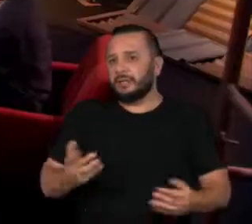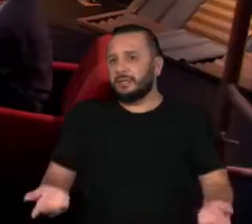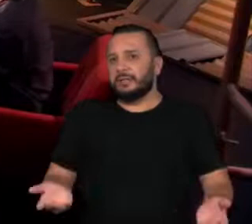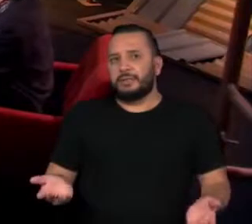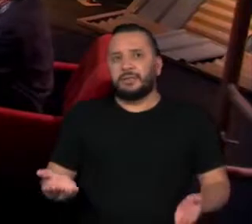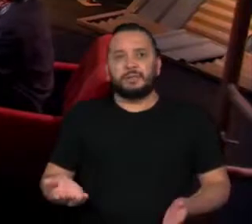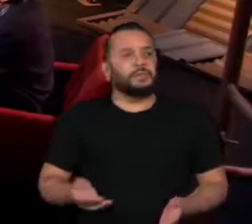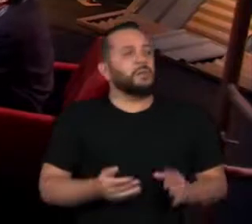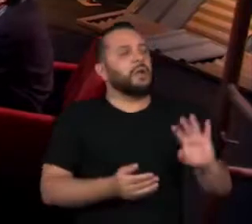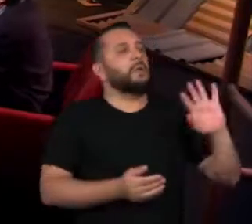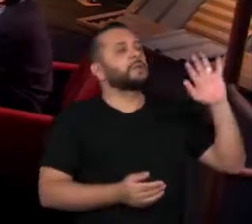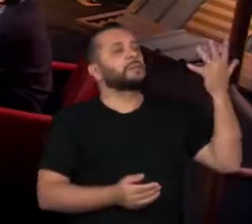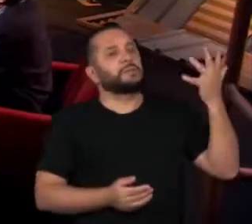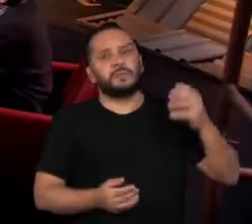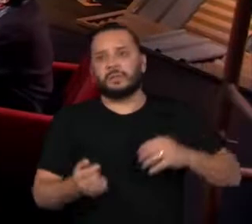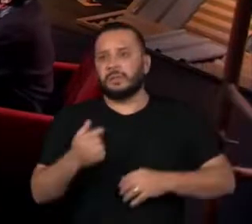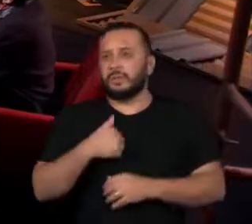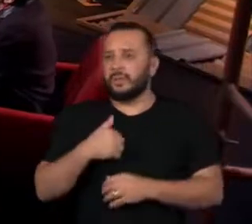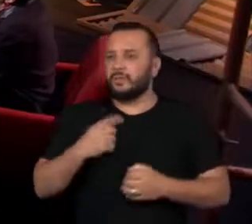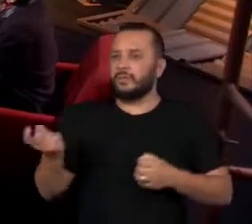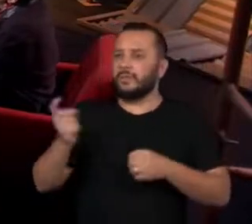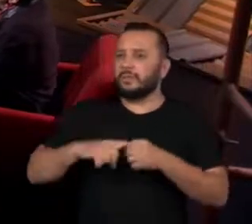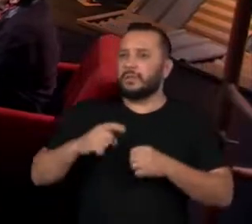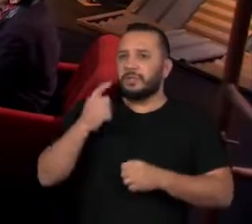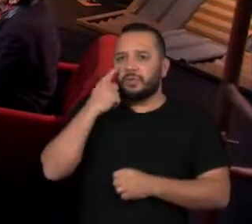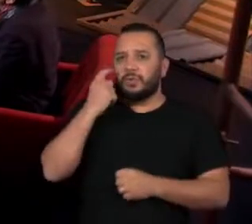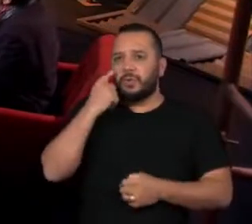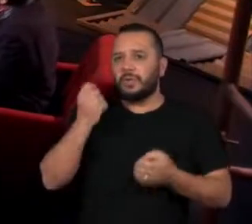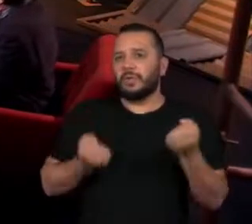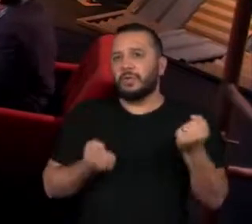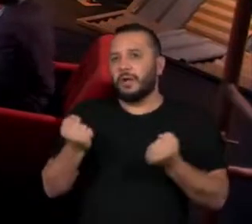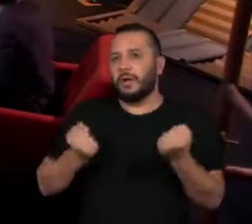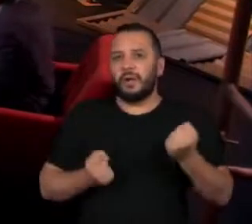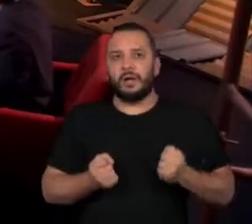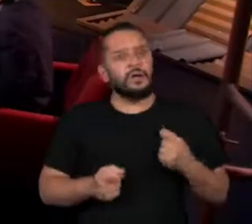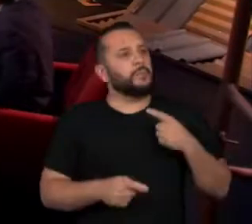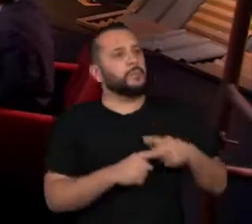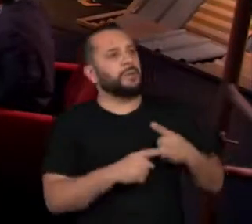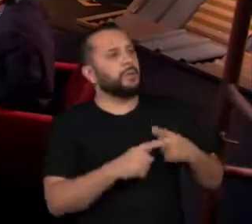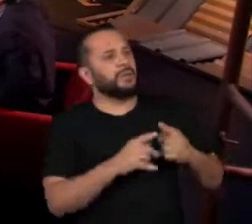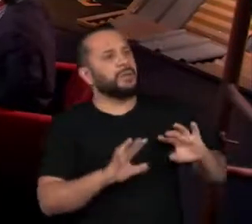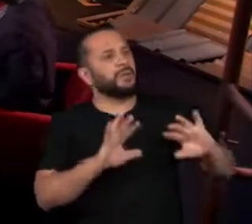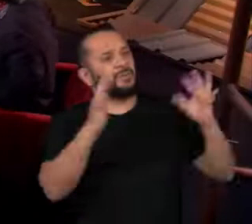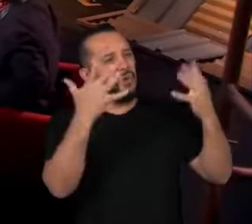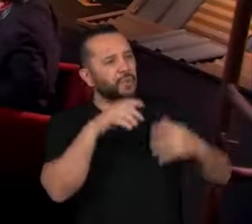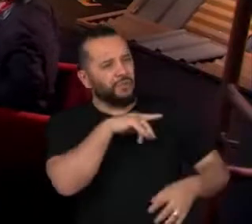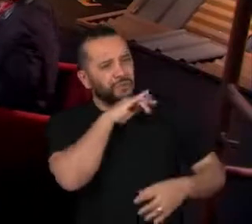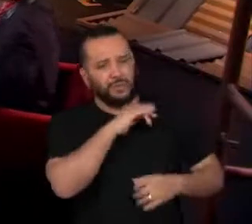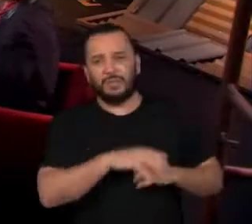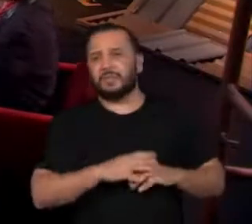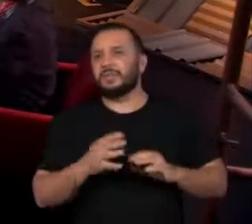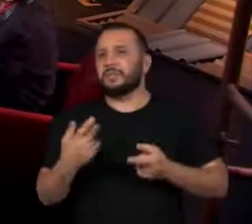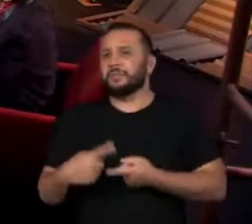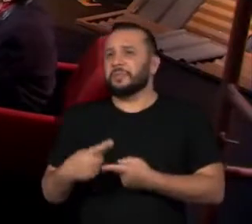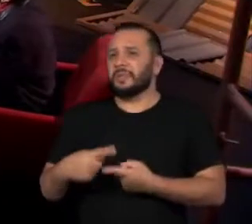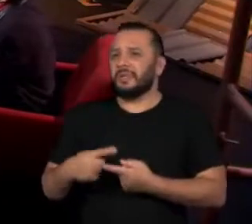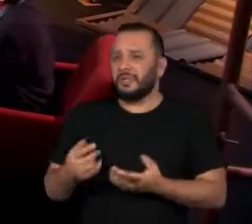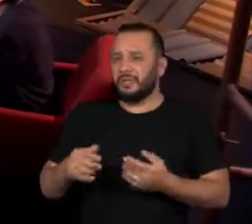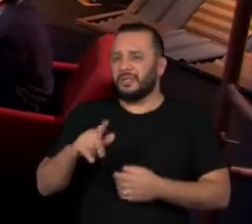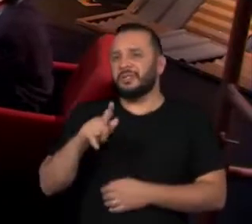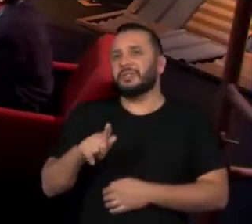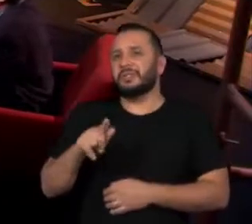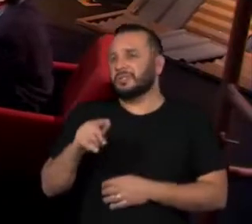aconteceu no Quando aconteceu isso, eu voltei chorando no carro. Por quê? Porque não rolou. Porque aí eu digo, já